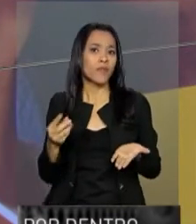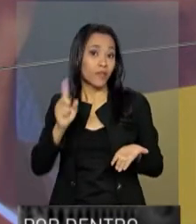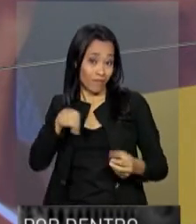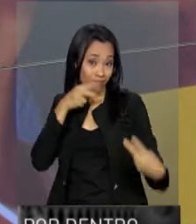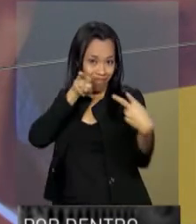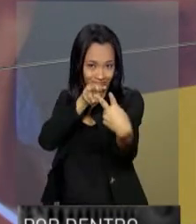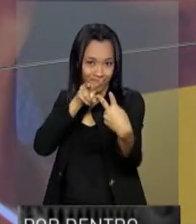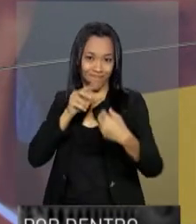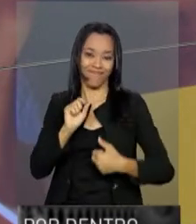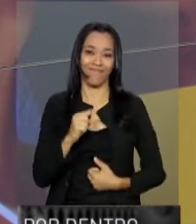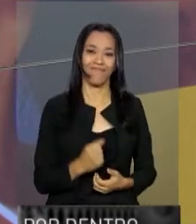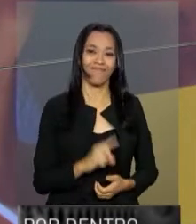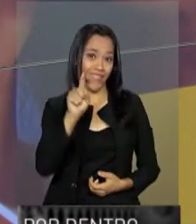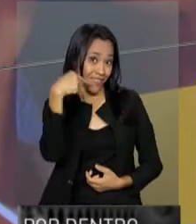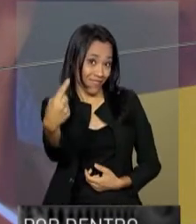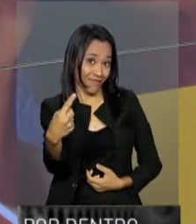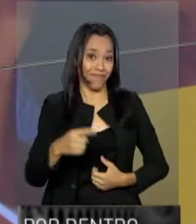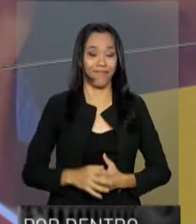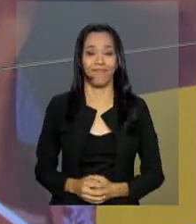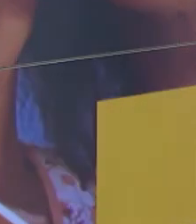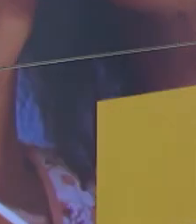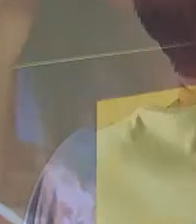Nos vemos no próximo programa. Até lá!